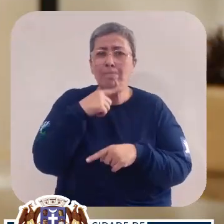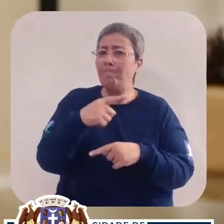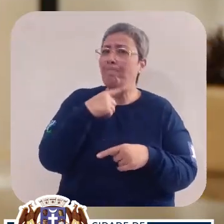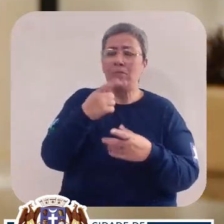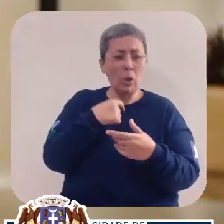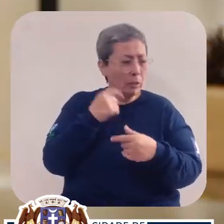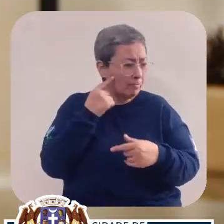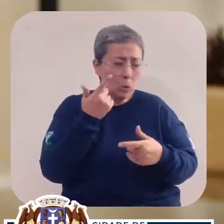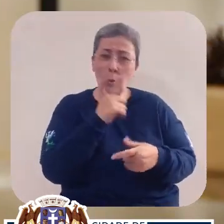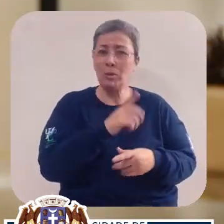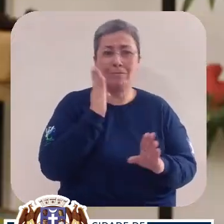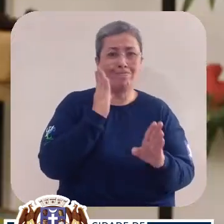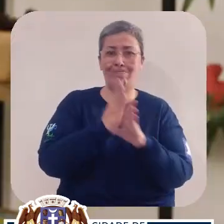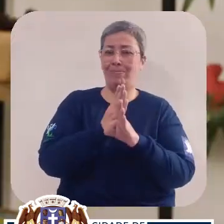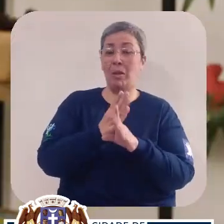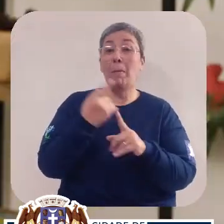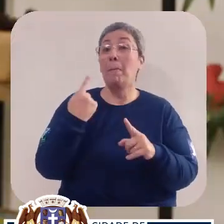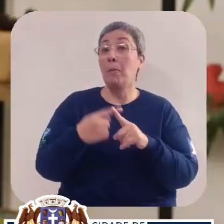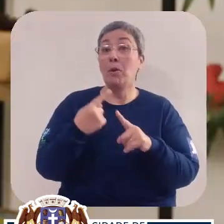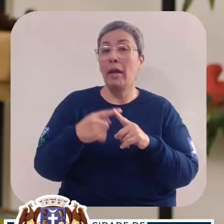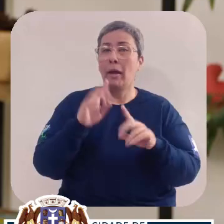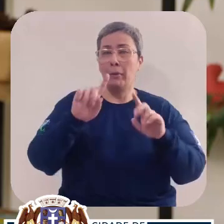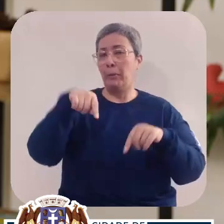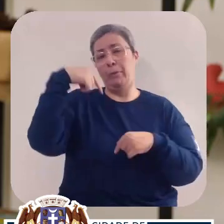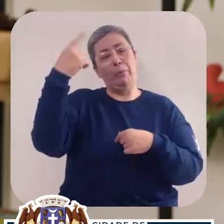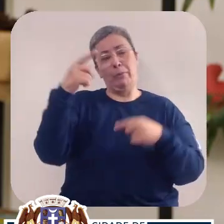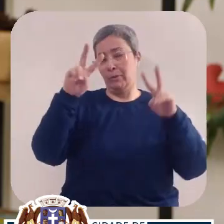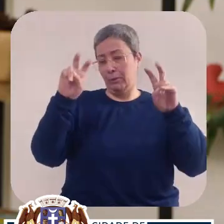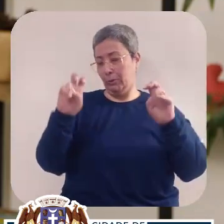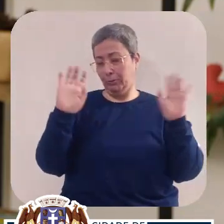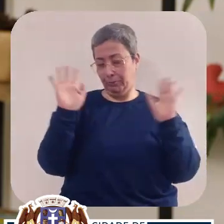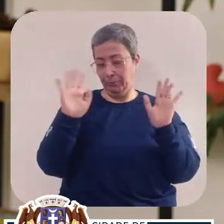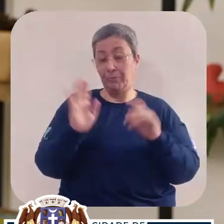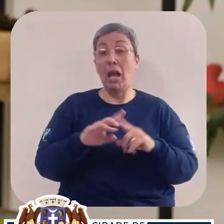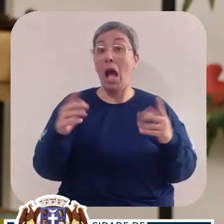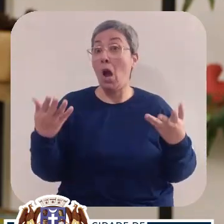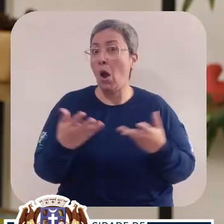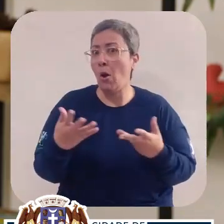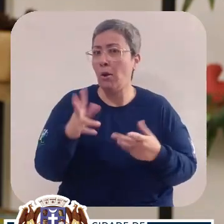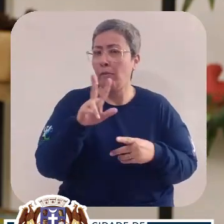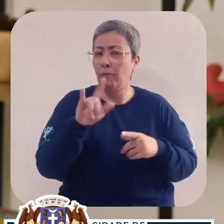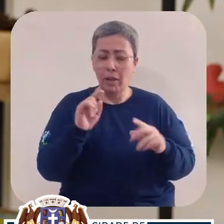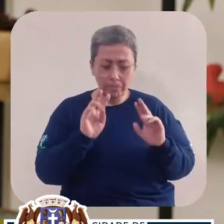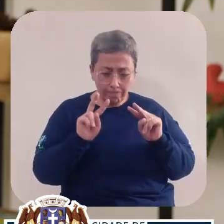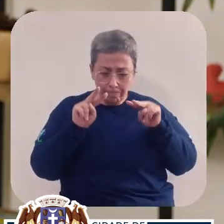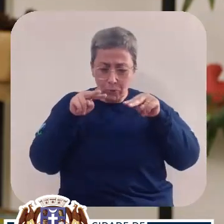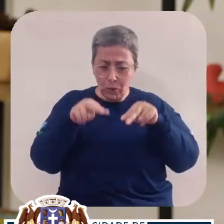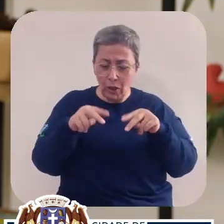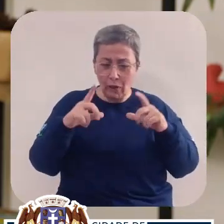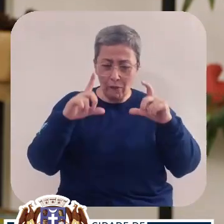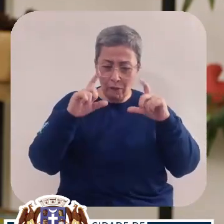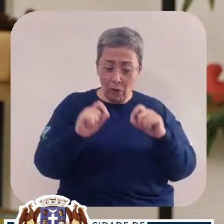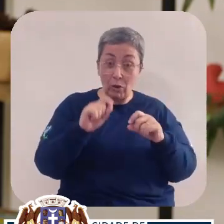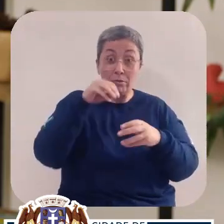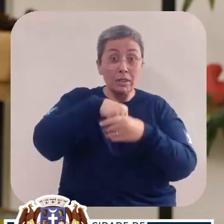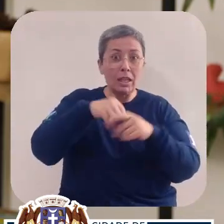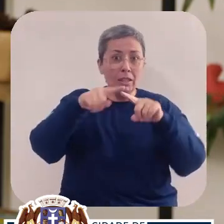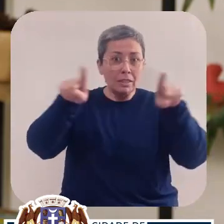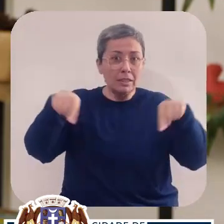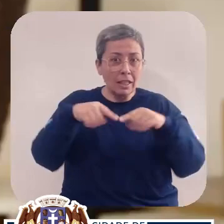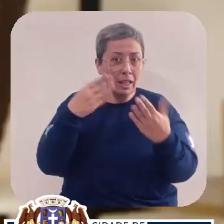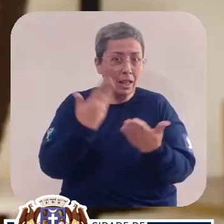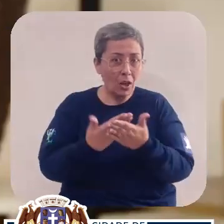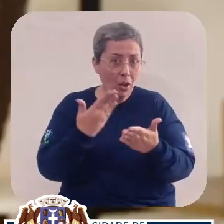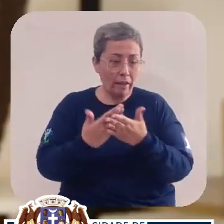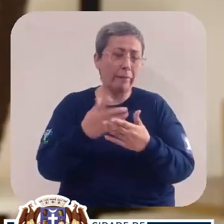finalidade, a gente nem encontra. Mas isso aí é assunto para o próximo vídeo. Agora a gente vai olhar para as nossas fotos em sala de